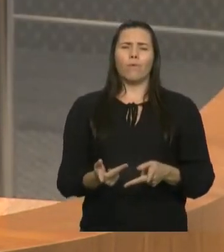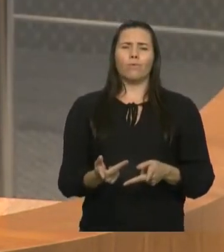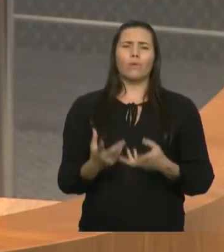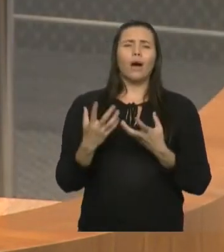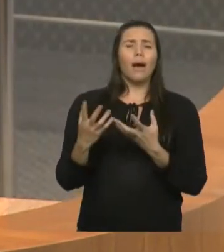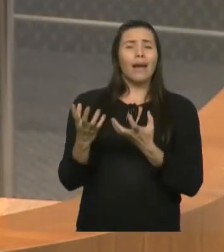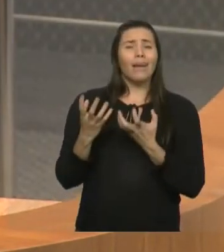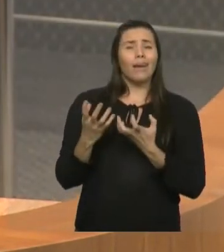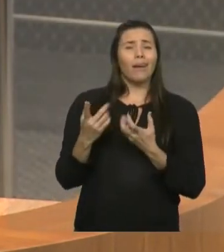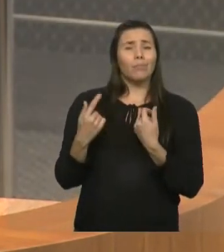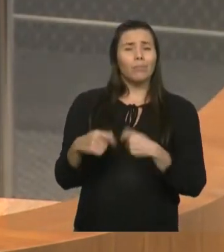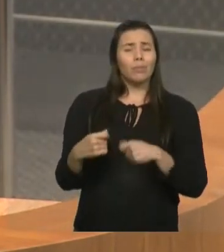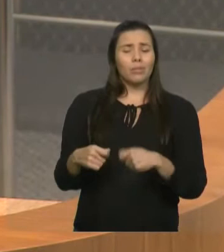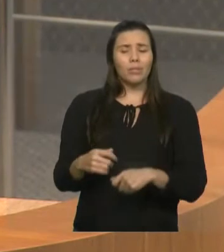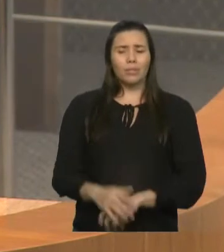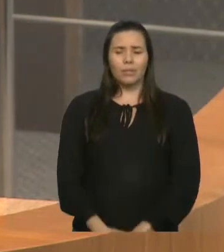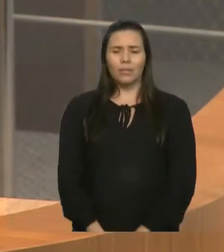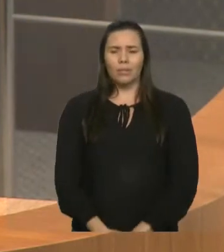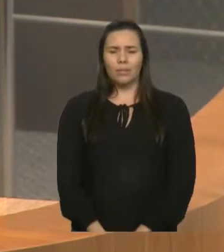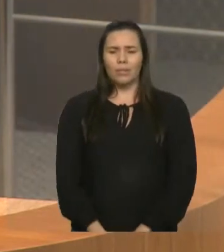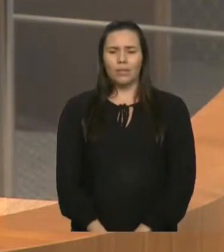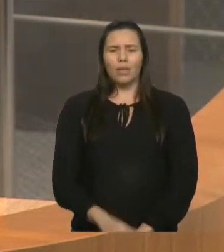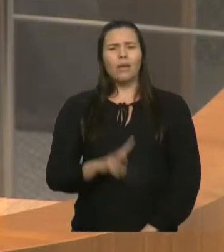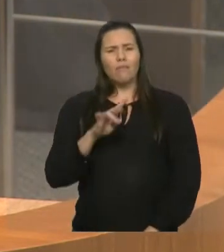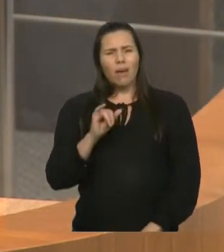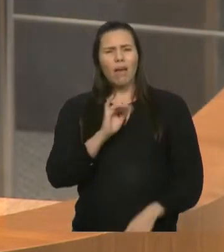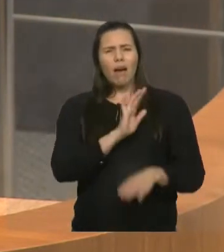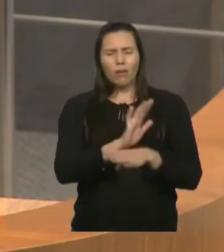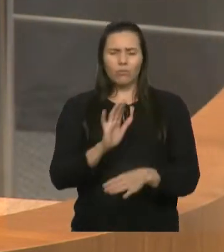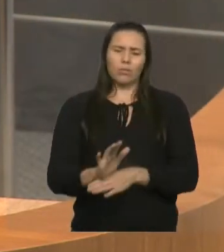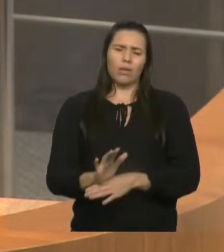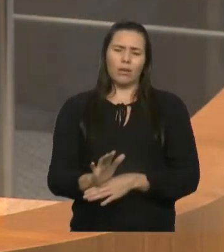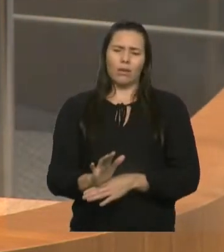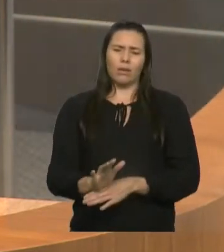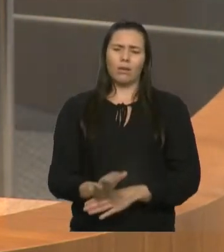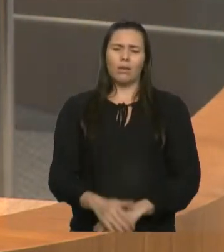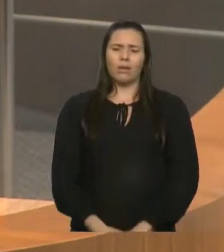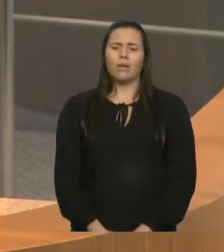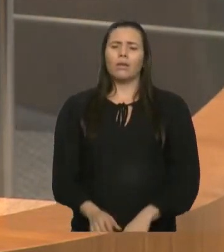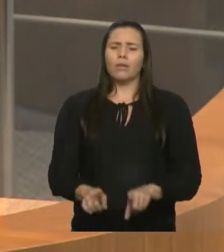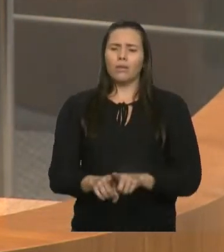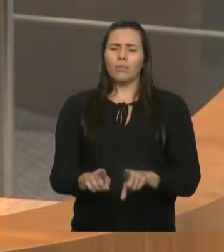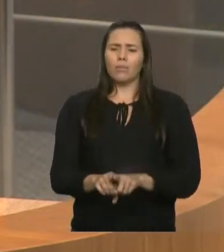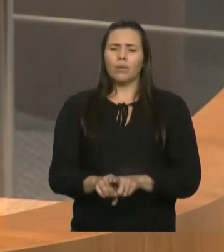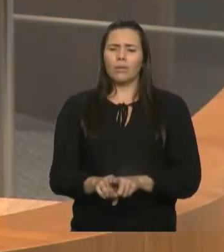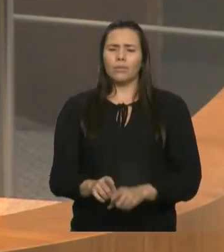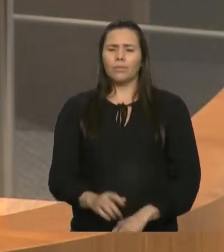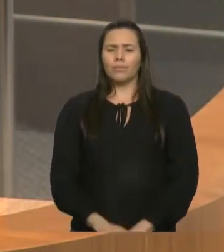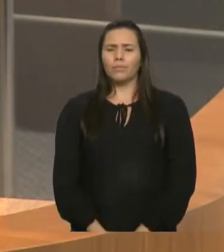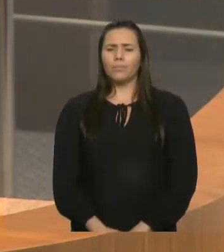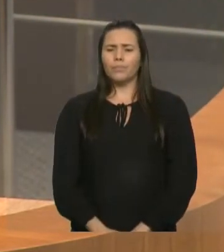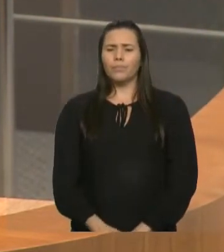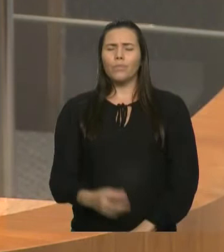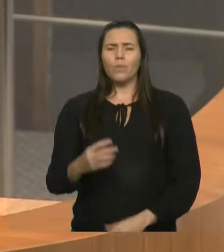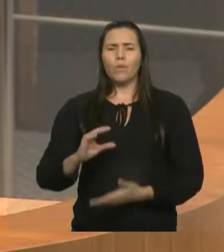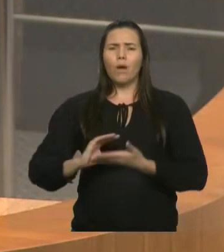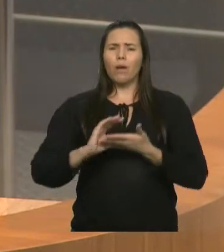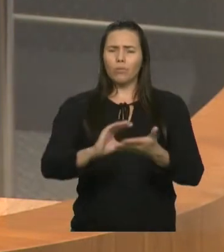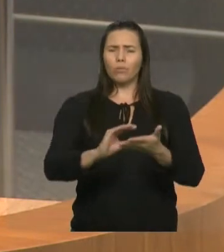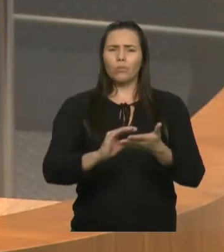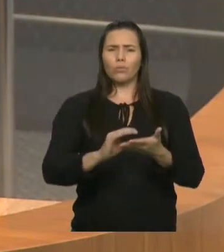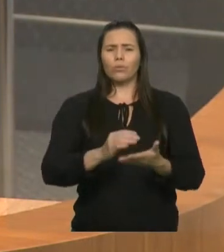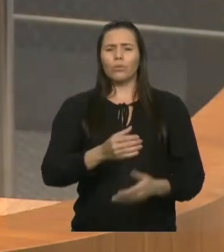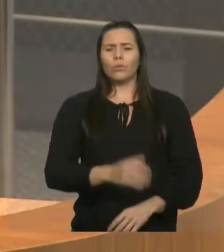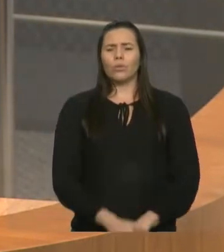várias vidas. E eu também destinei uma emenda para a CAEMA, no total de 600